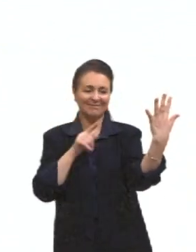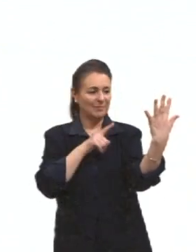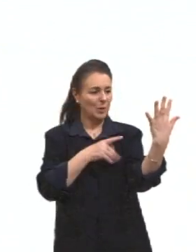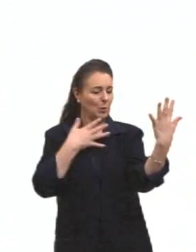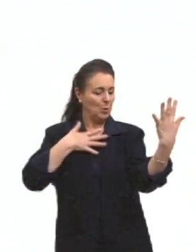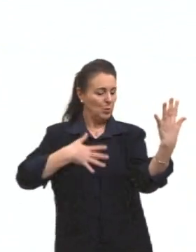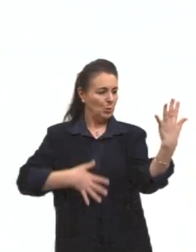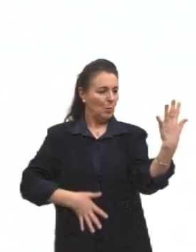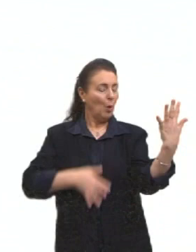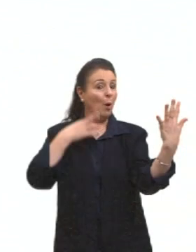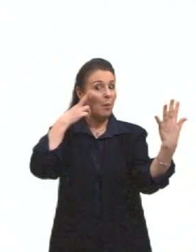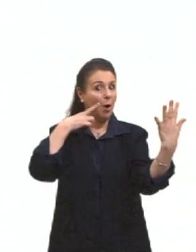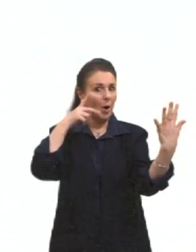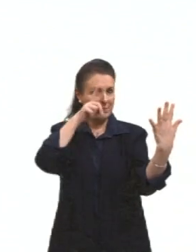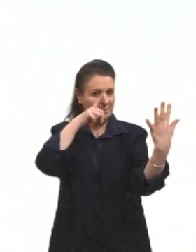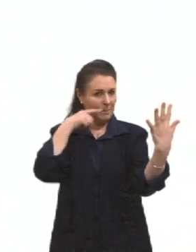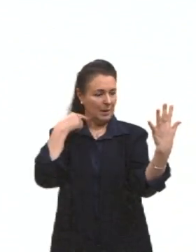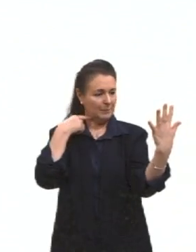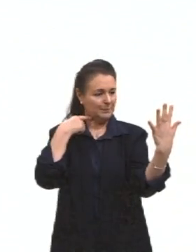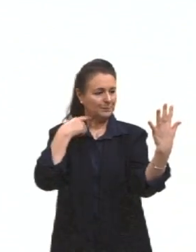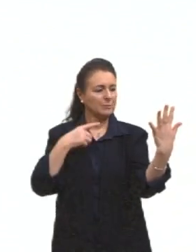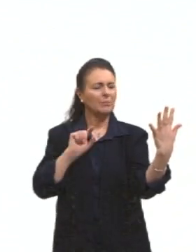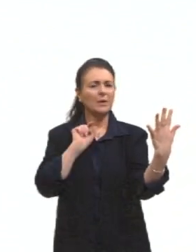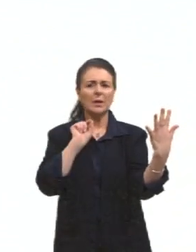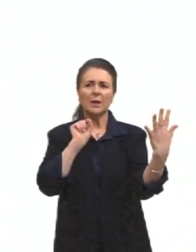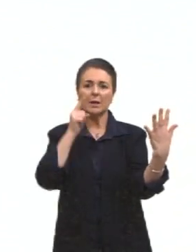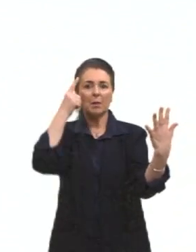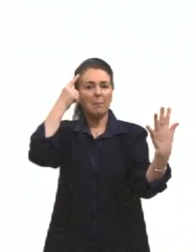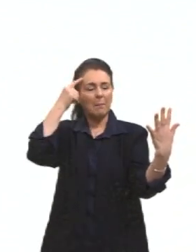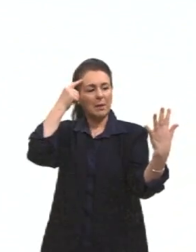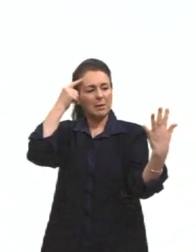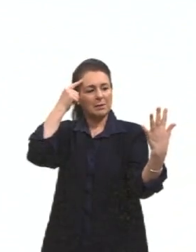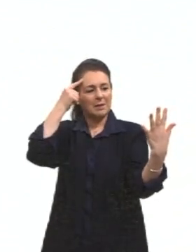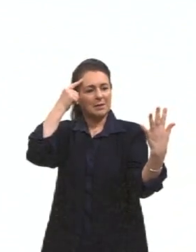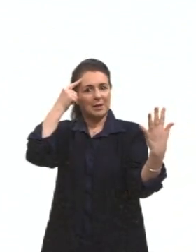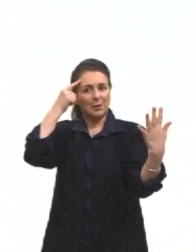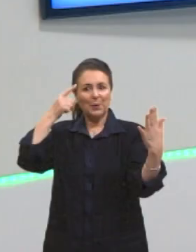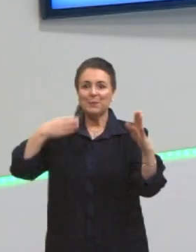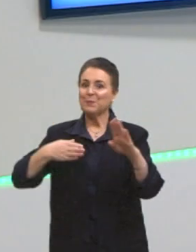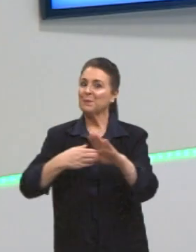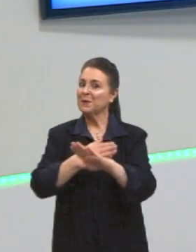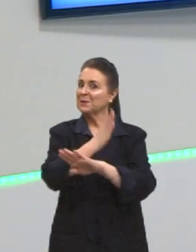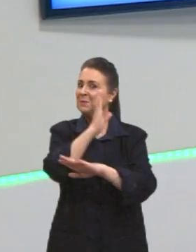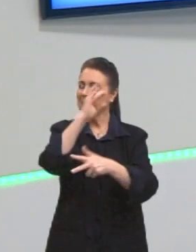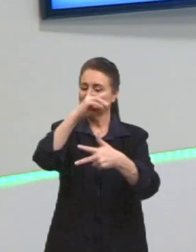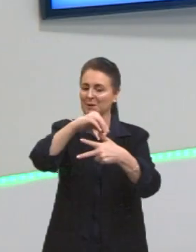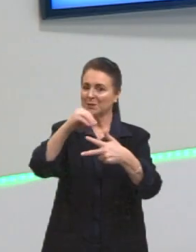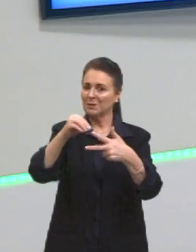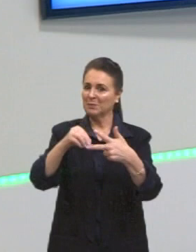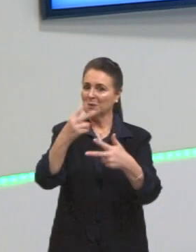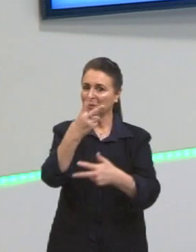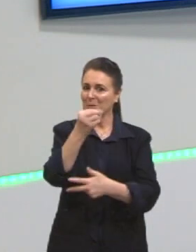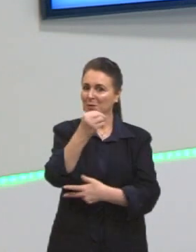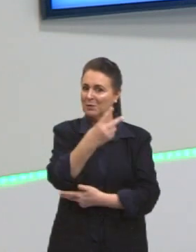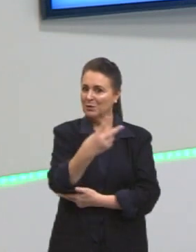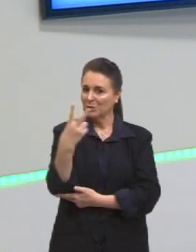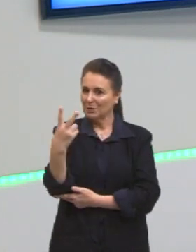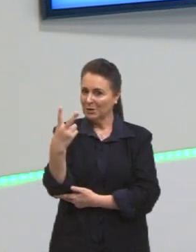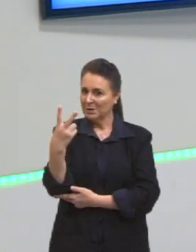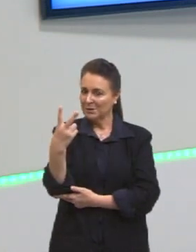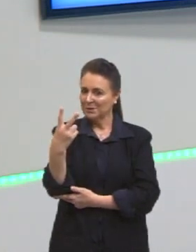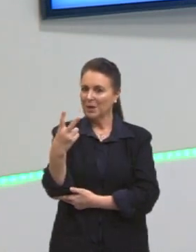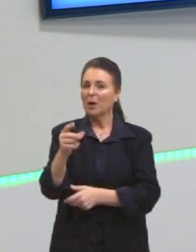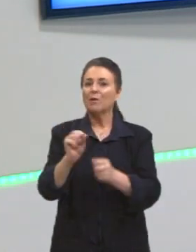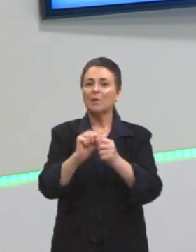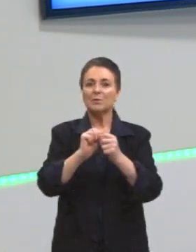roupa rosa e amarela e ela está pensando o seguinte, Partiu Passar Enem 2022. Vamos fazer uma